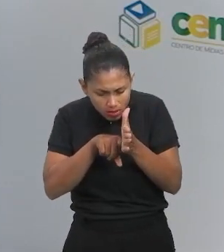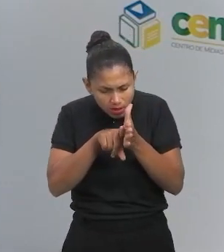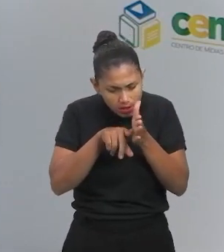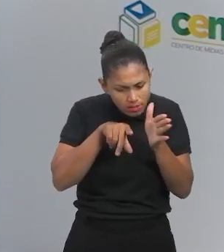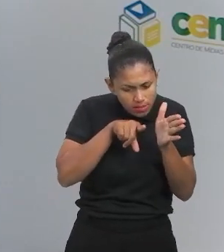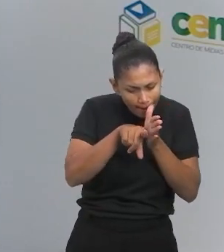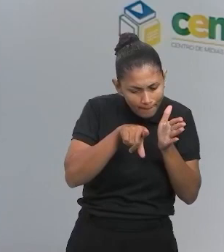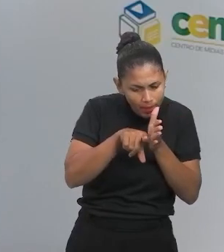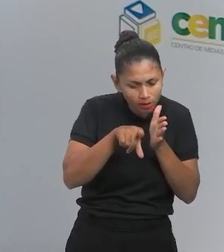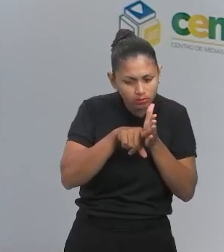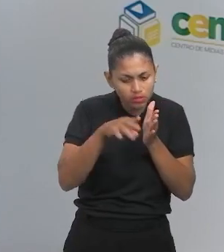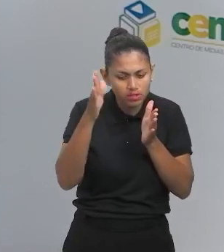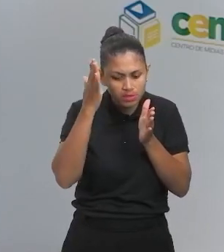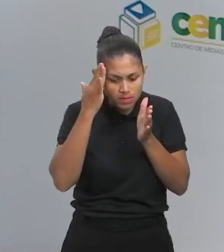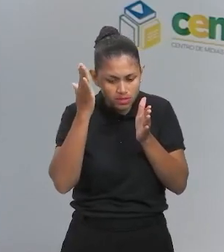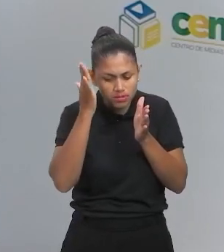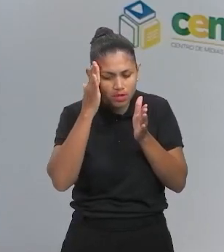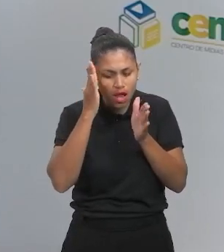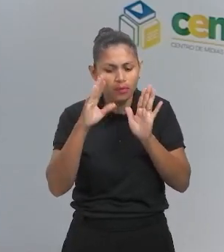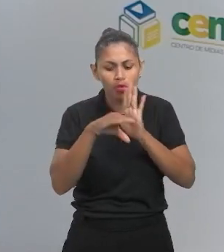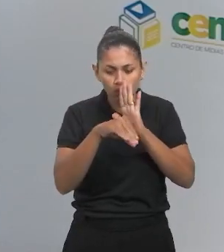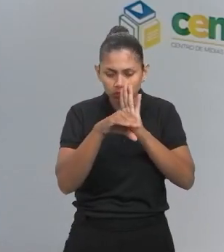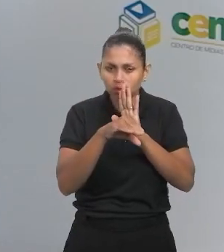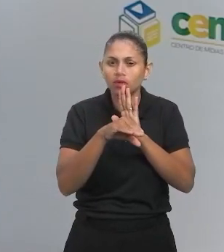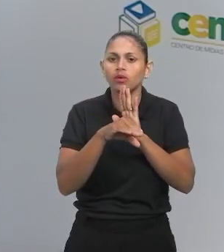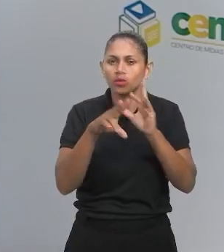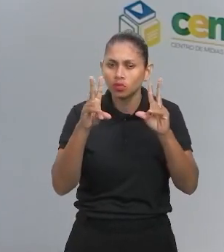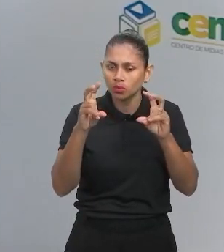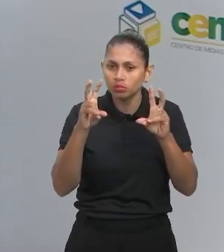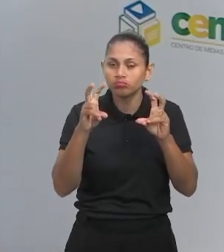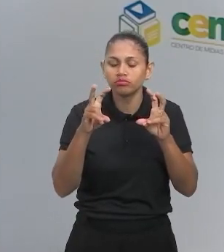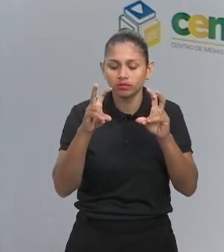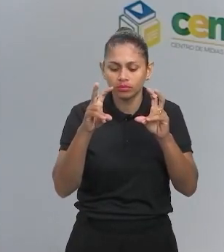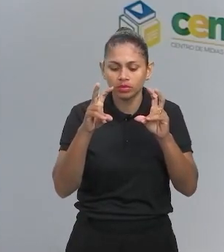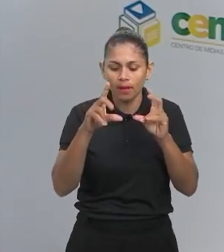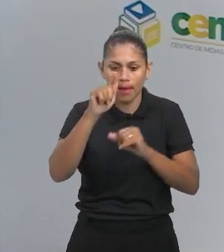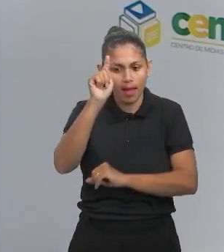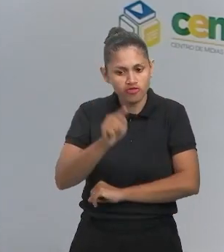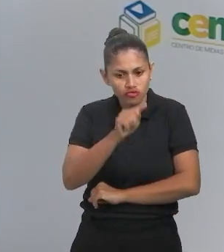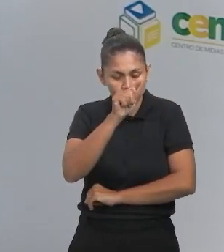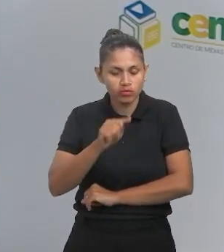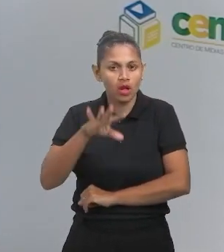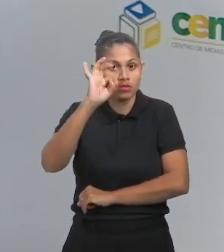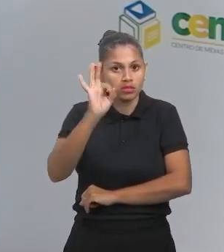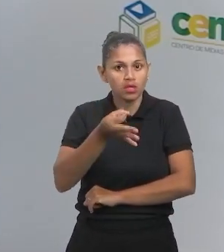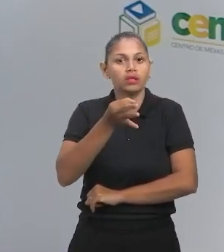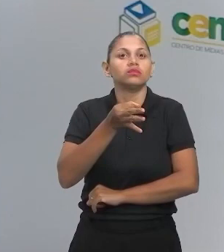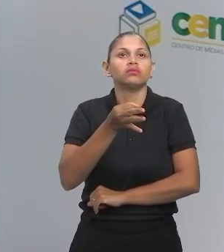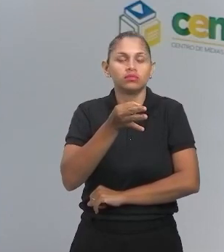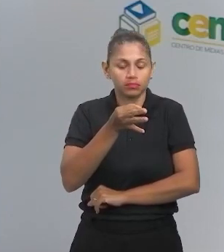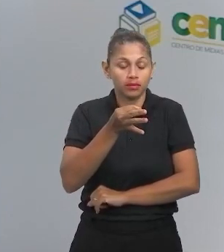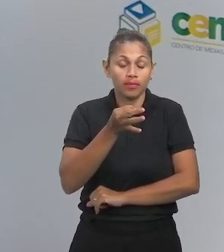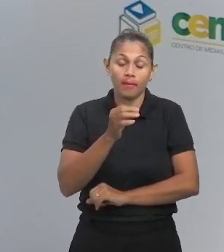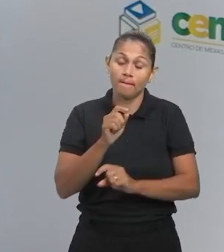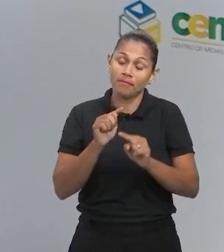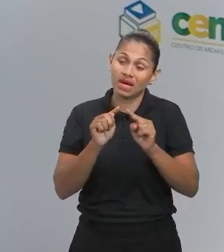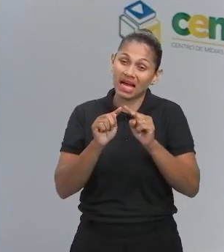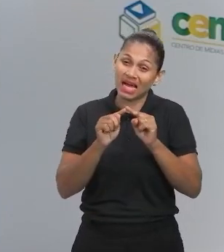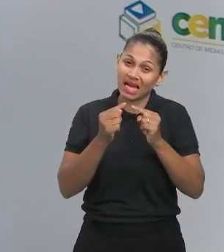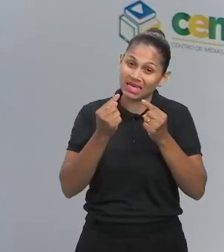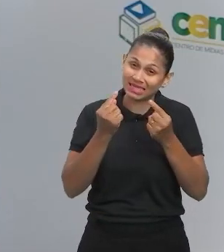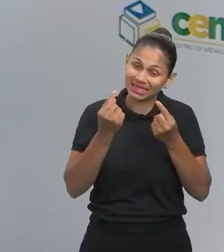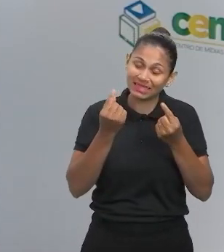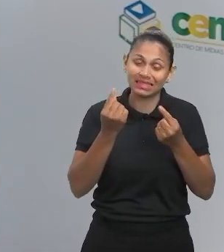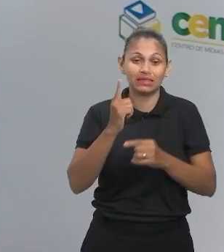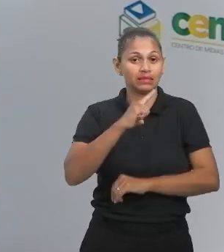conteúdo, vai lá e marca o gabarito correto. Beleza, olhômetro funcionou. Aí, vem aquela situação que você não sabe muito